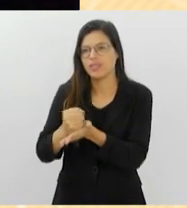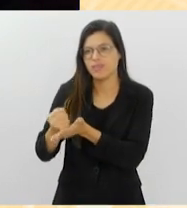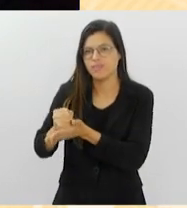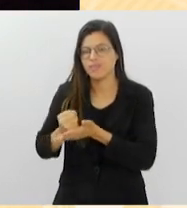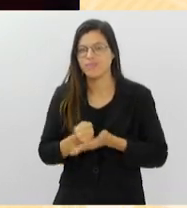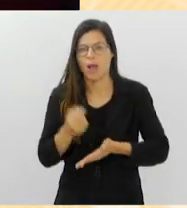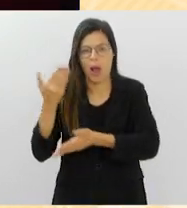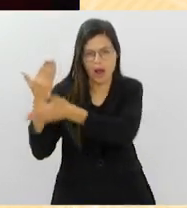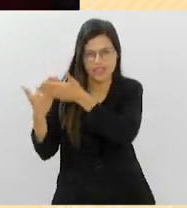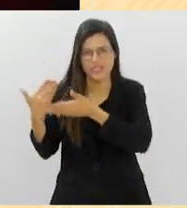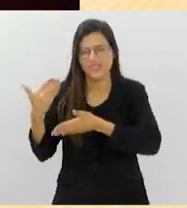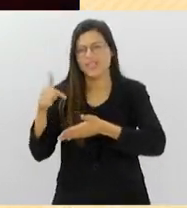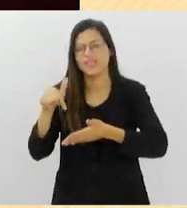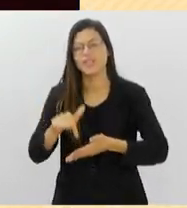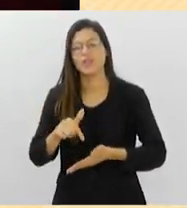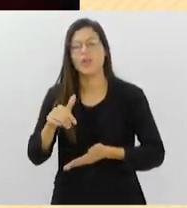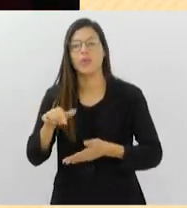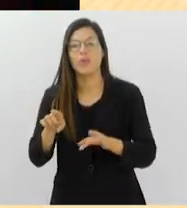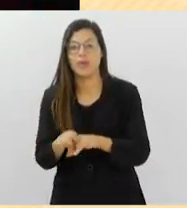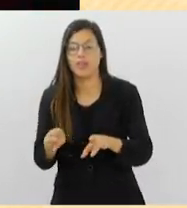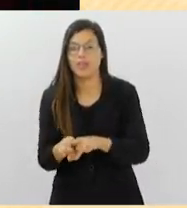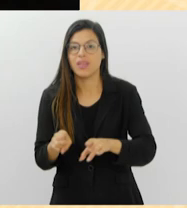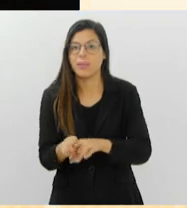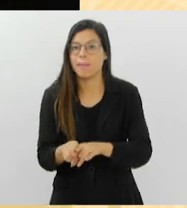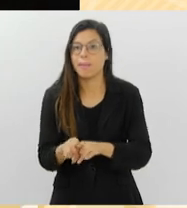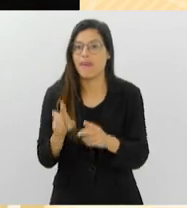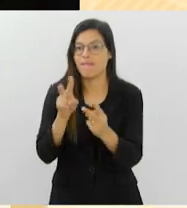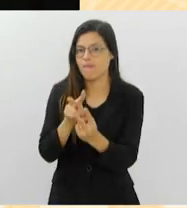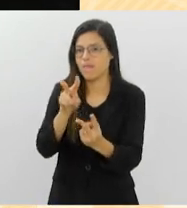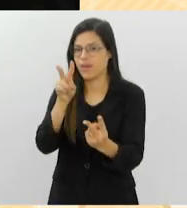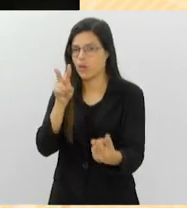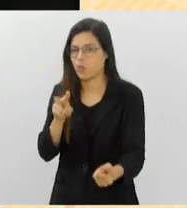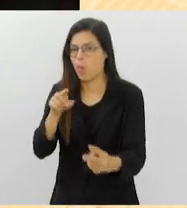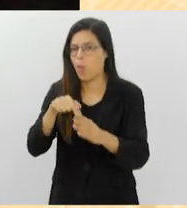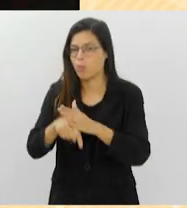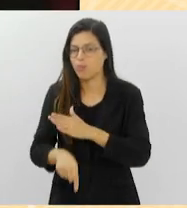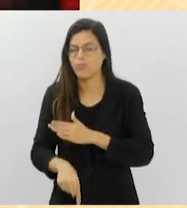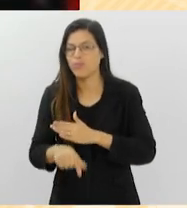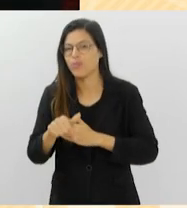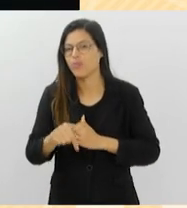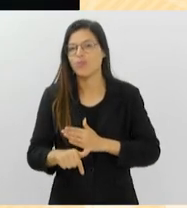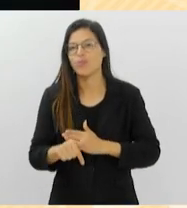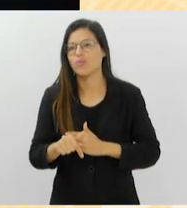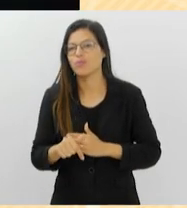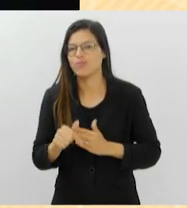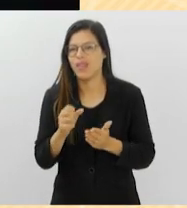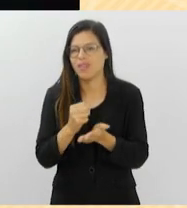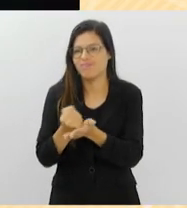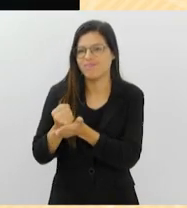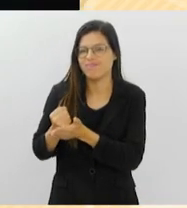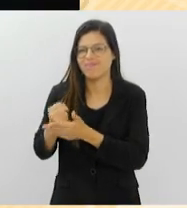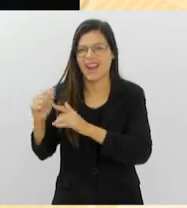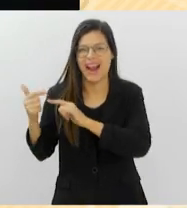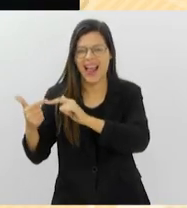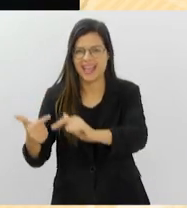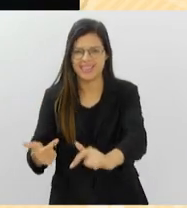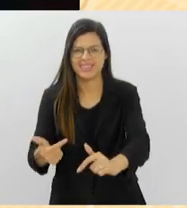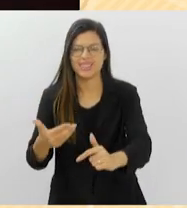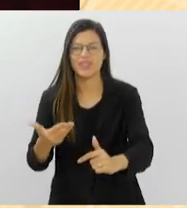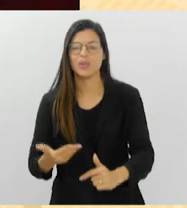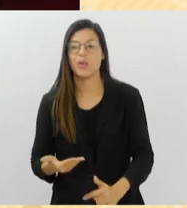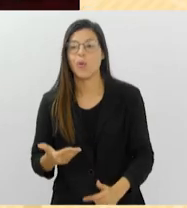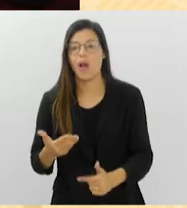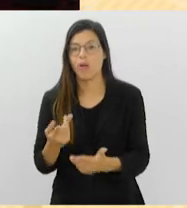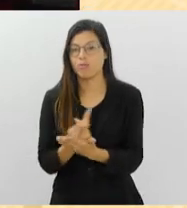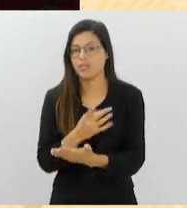descolados. De realidade virtual imersiva, a fliperamas clássicos, museu do game e muito mais. O evento acontece no